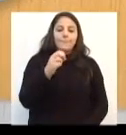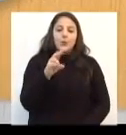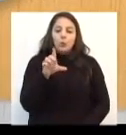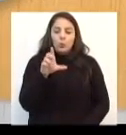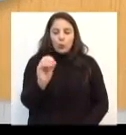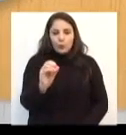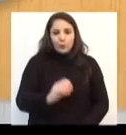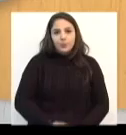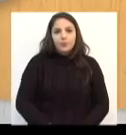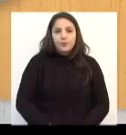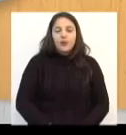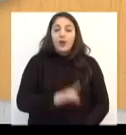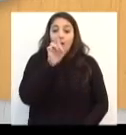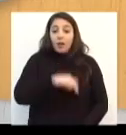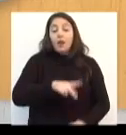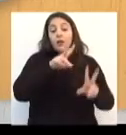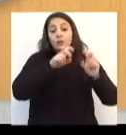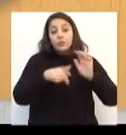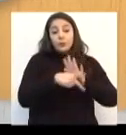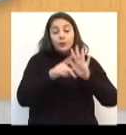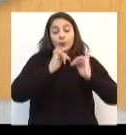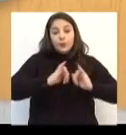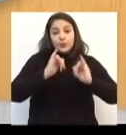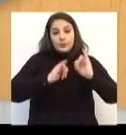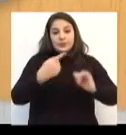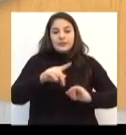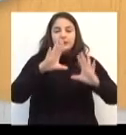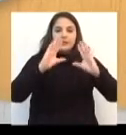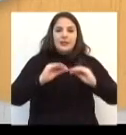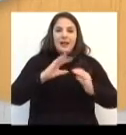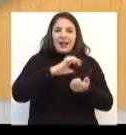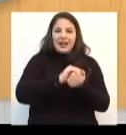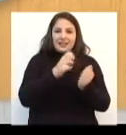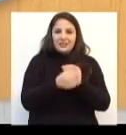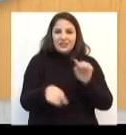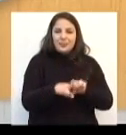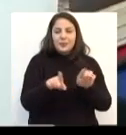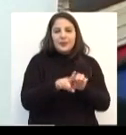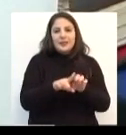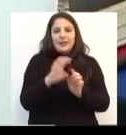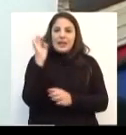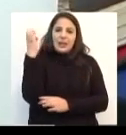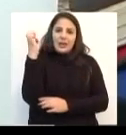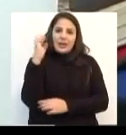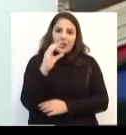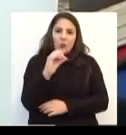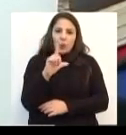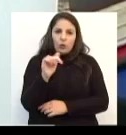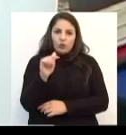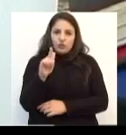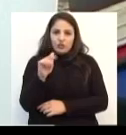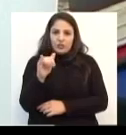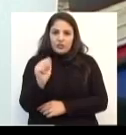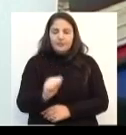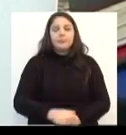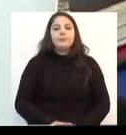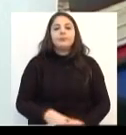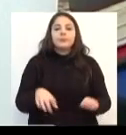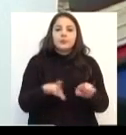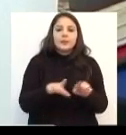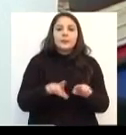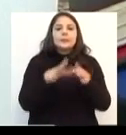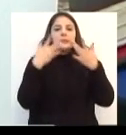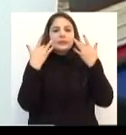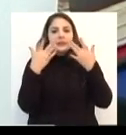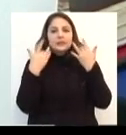Monteiro. O assunto do programa desta noite é arte e ecologia. Como é a ligação do teatro com a